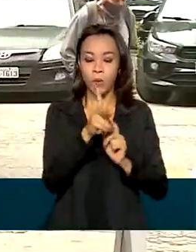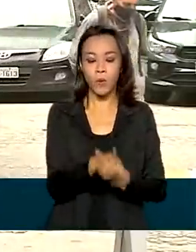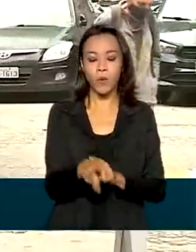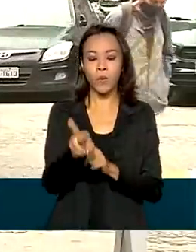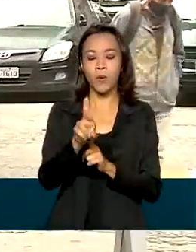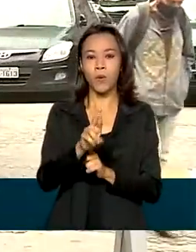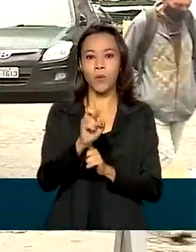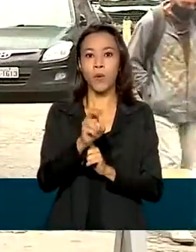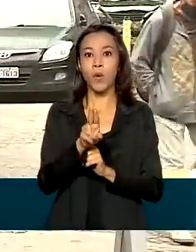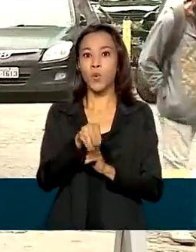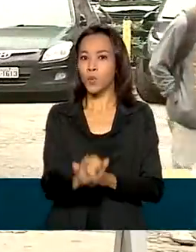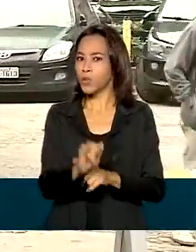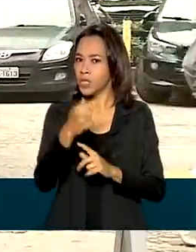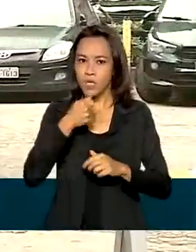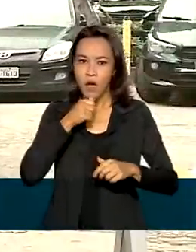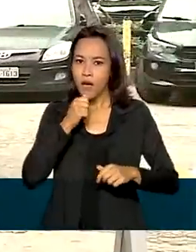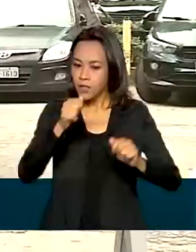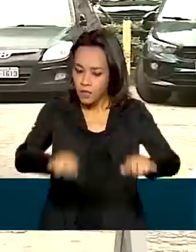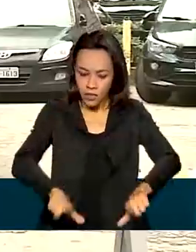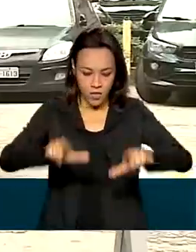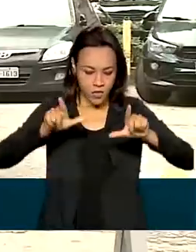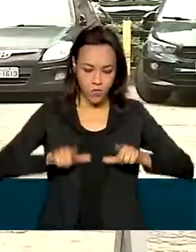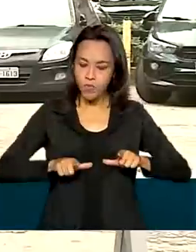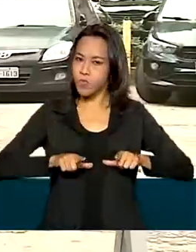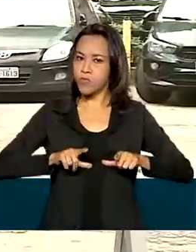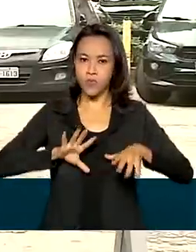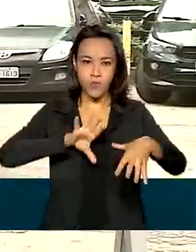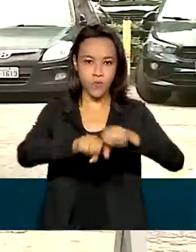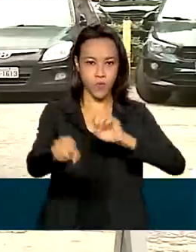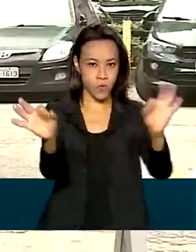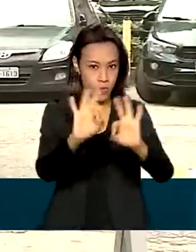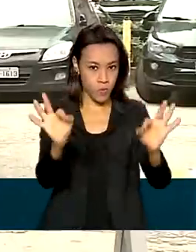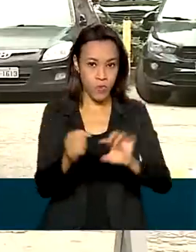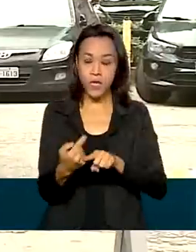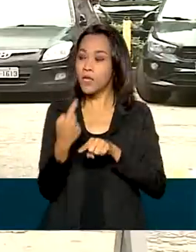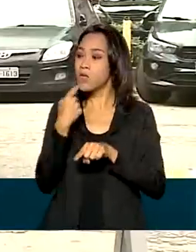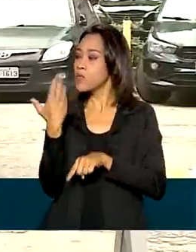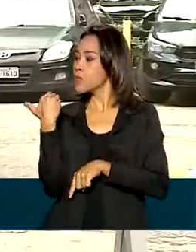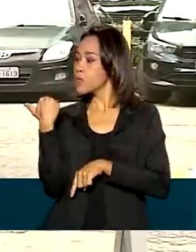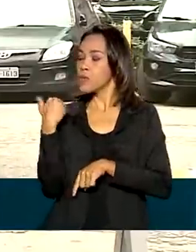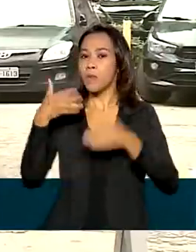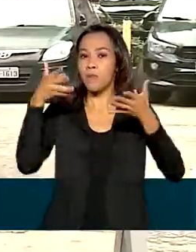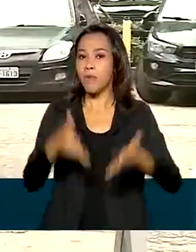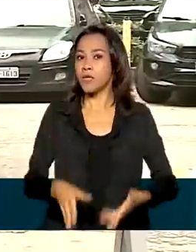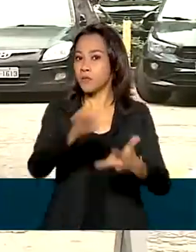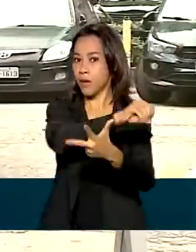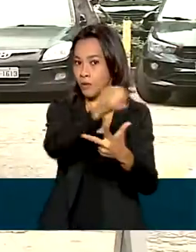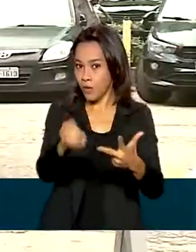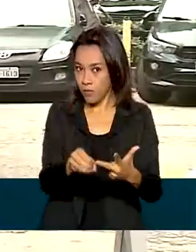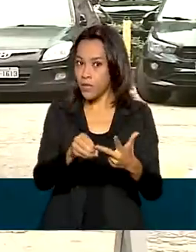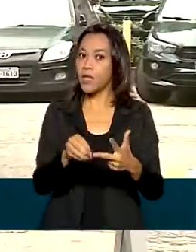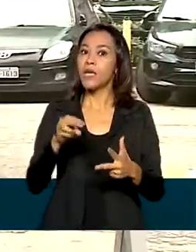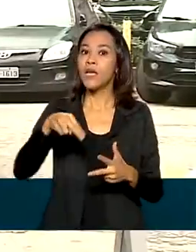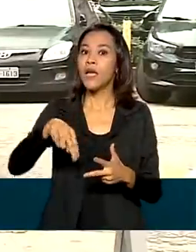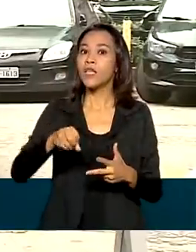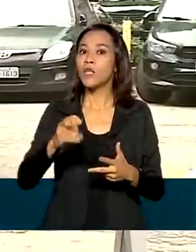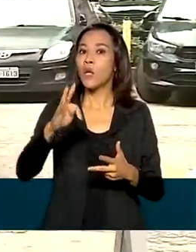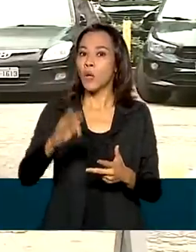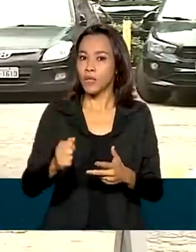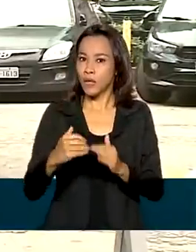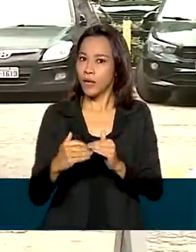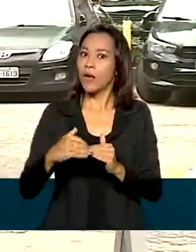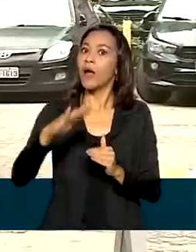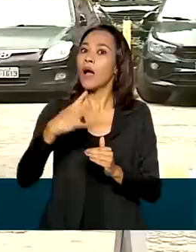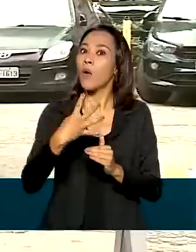diploma de curso superior, que tenha participado do Enem mais recente e obtido nota mínima de 450 pontos.